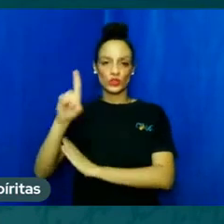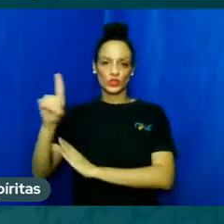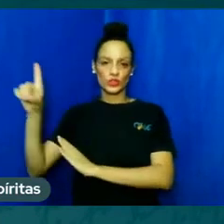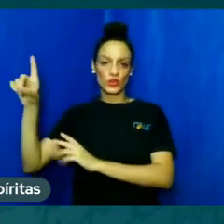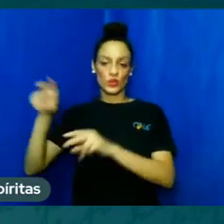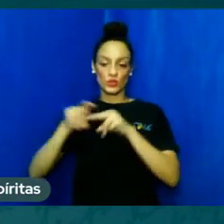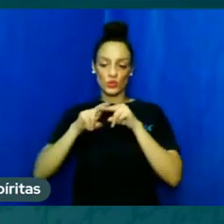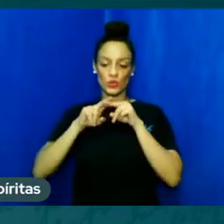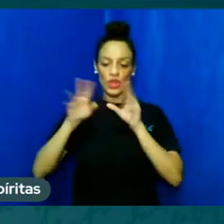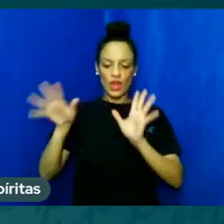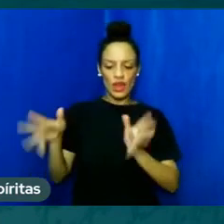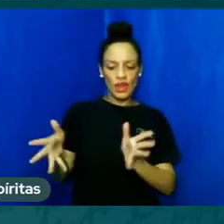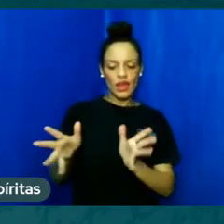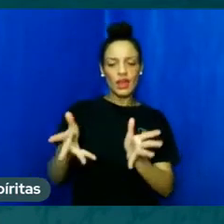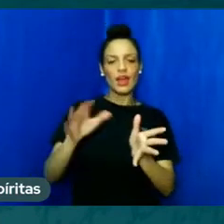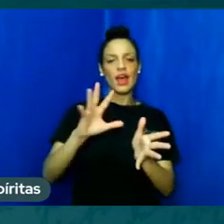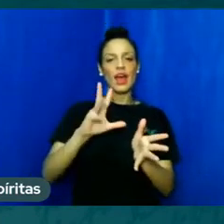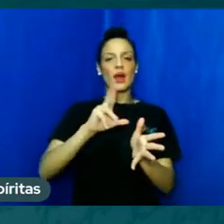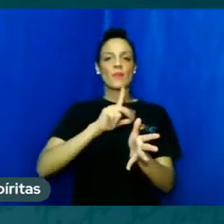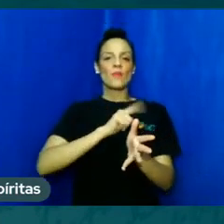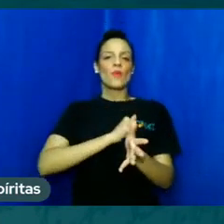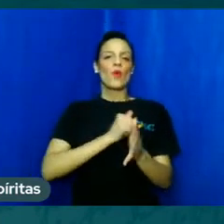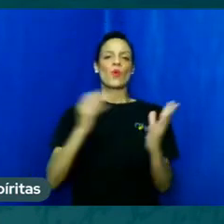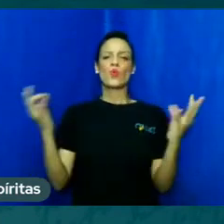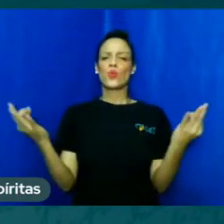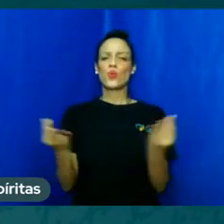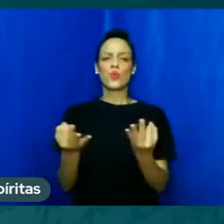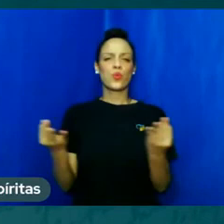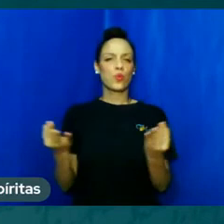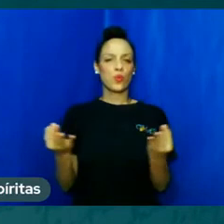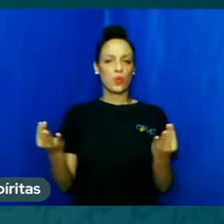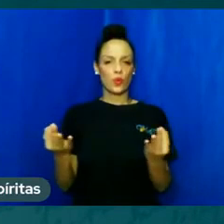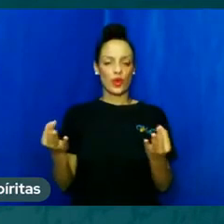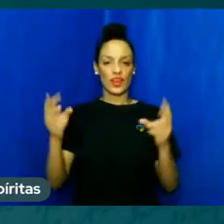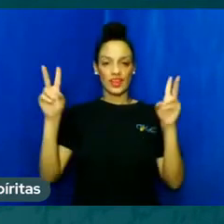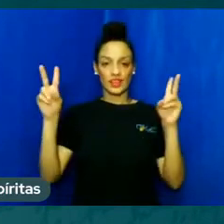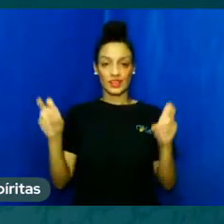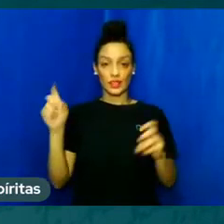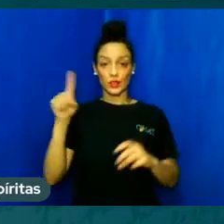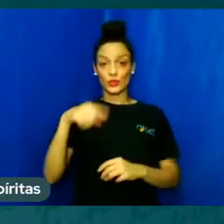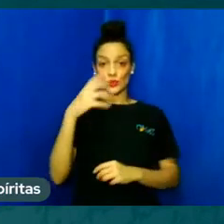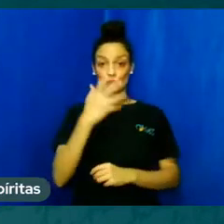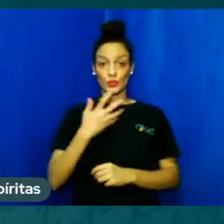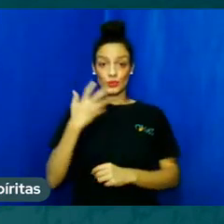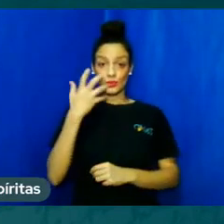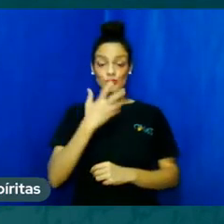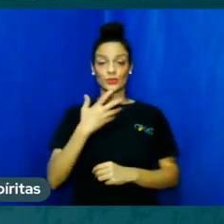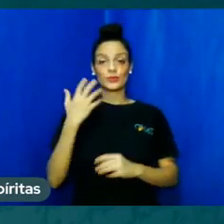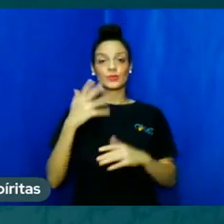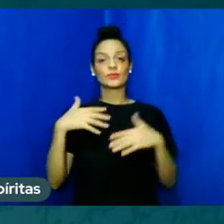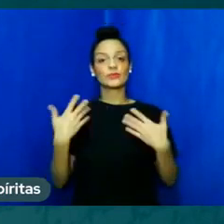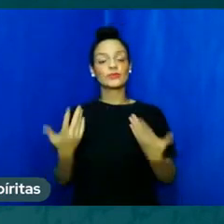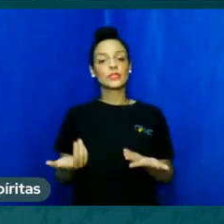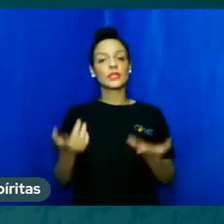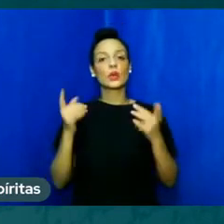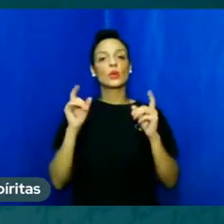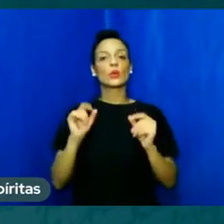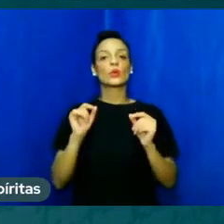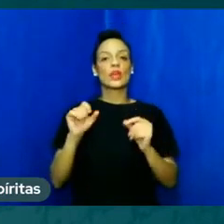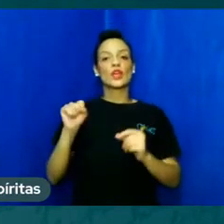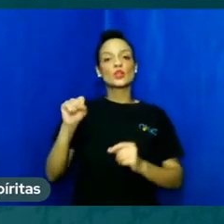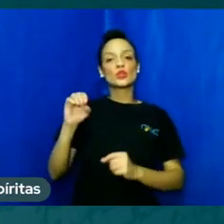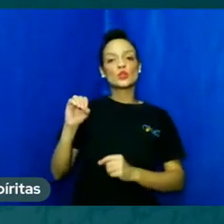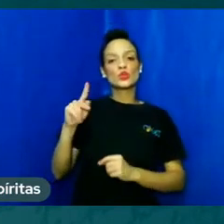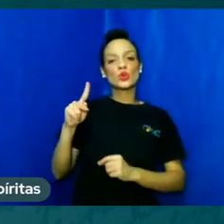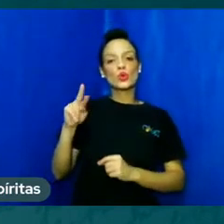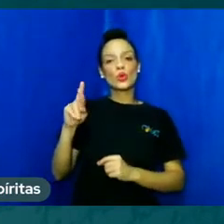essa a lógica da alma pura, é essa atitude do Criador, esse sopro do Criador, nessa